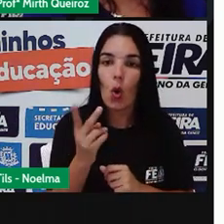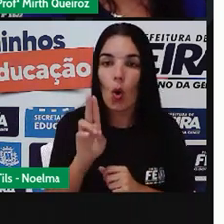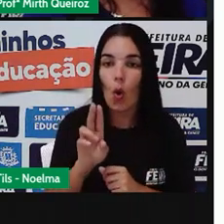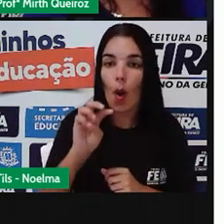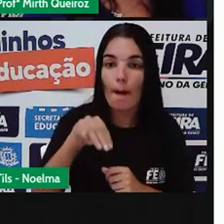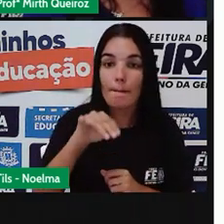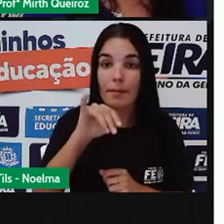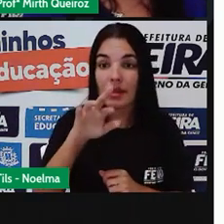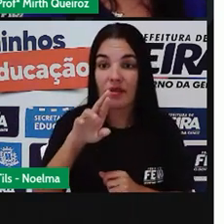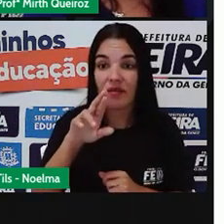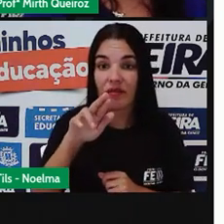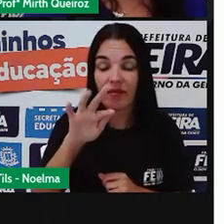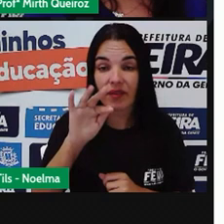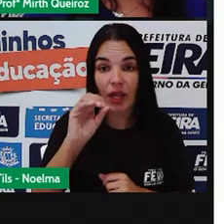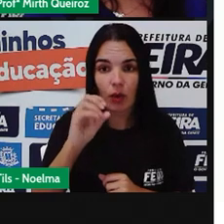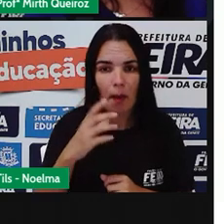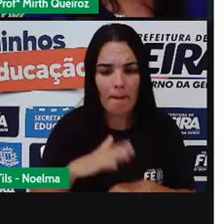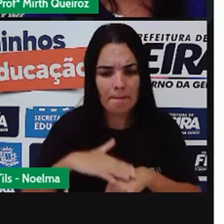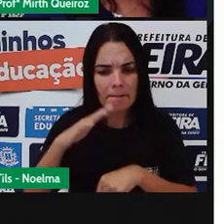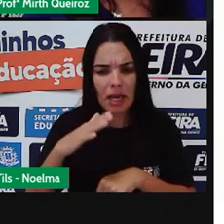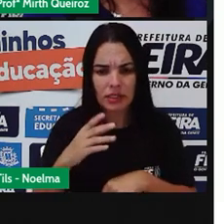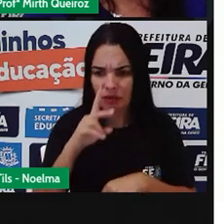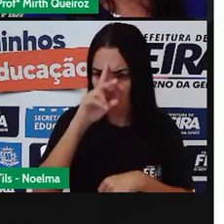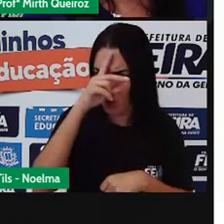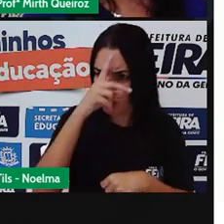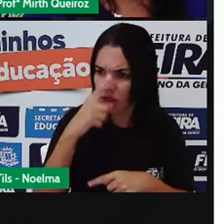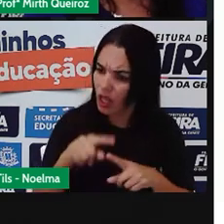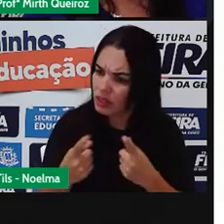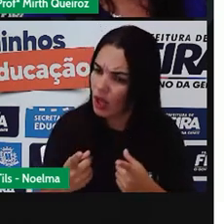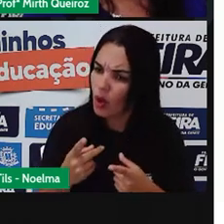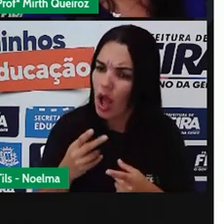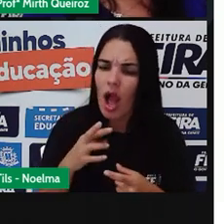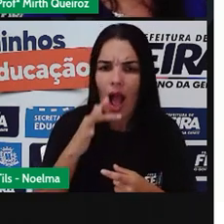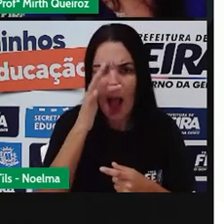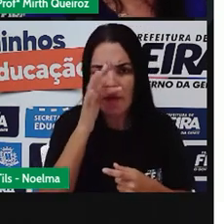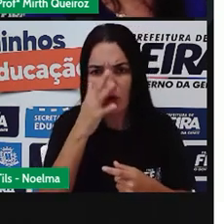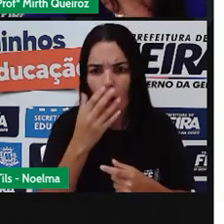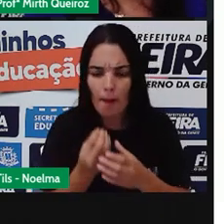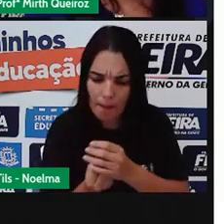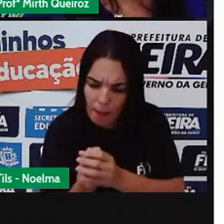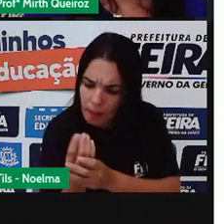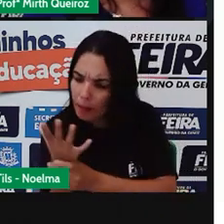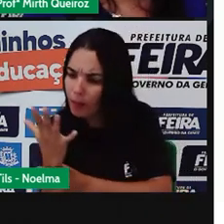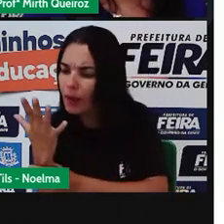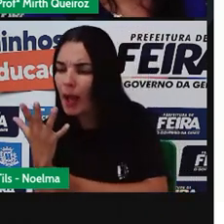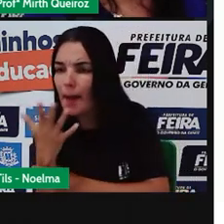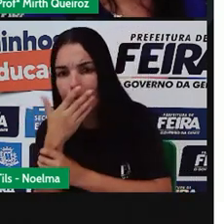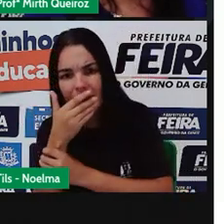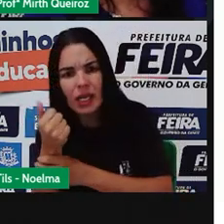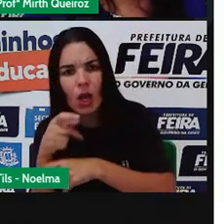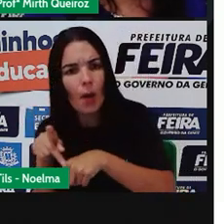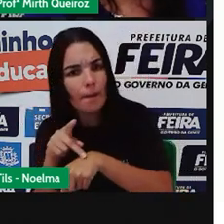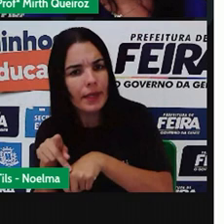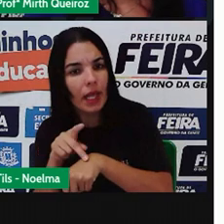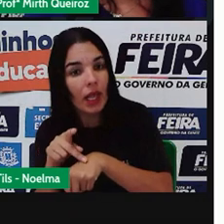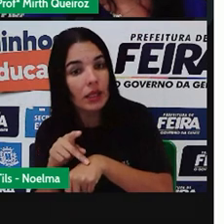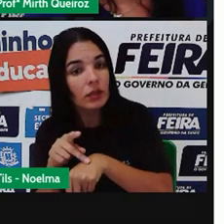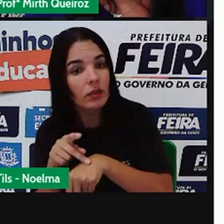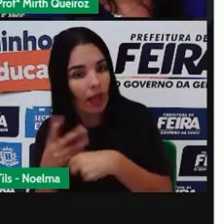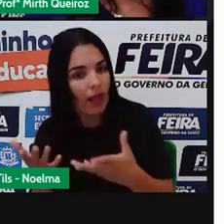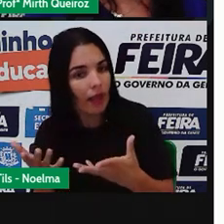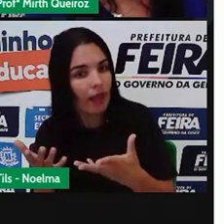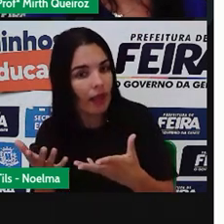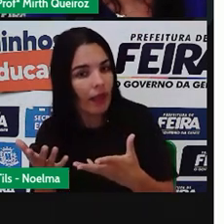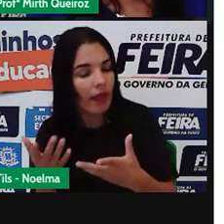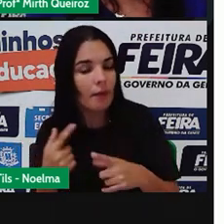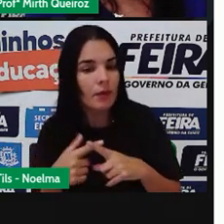nutritivo. A rosa, ela deveria ter se envolvido melhor ali naquele solo. Tanto que um solo arenoso,